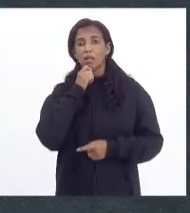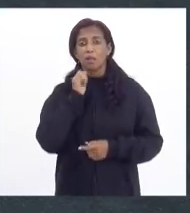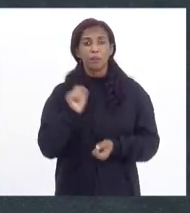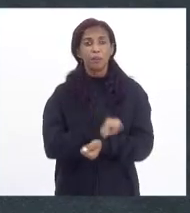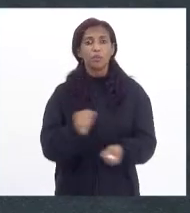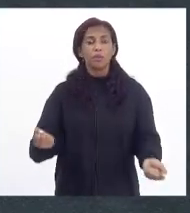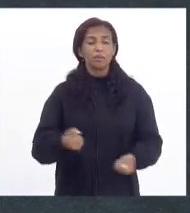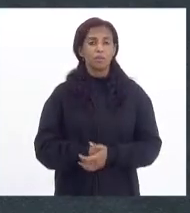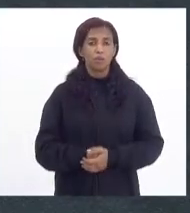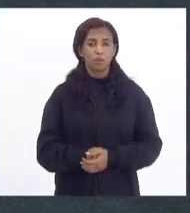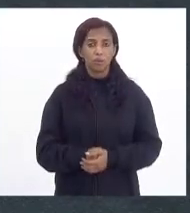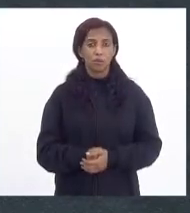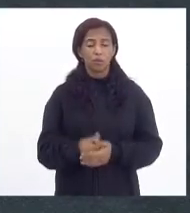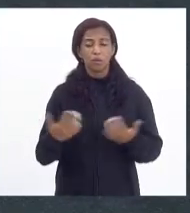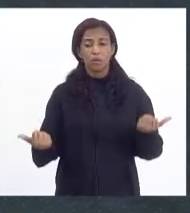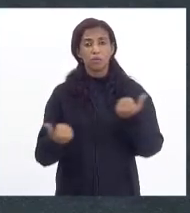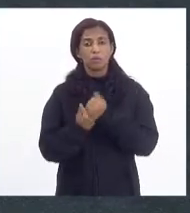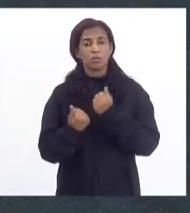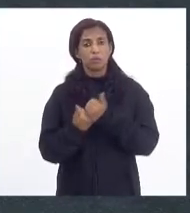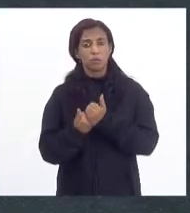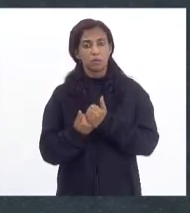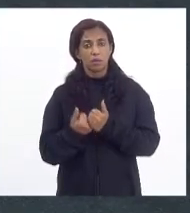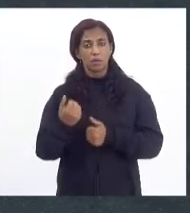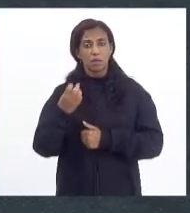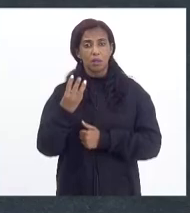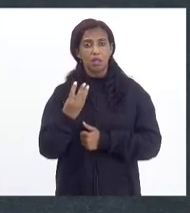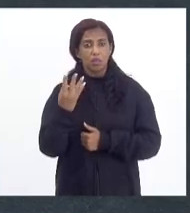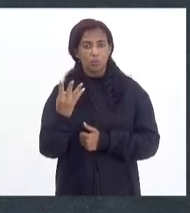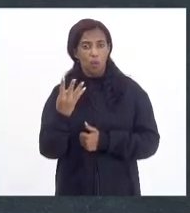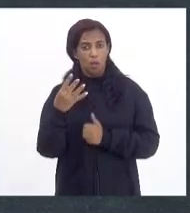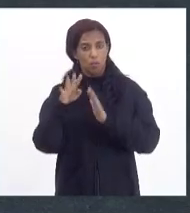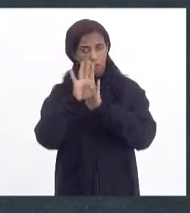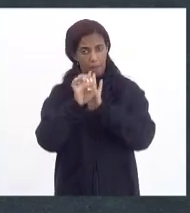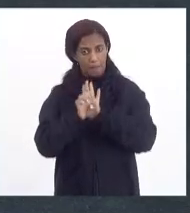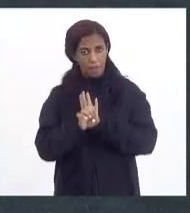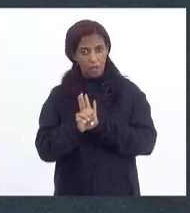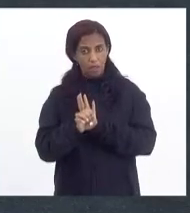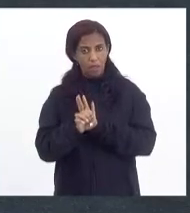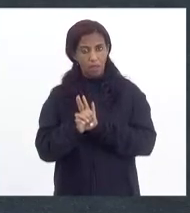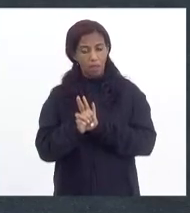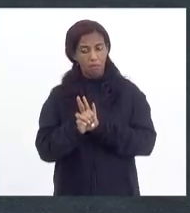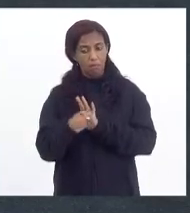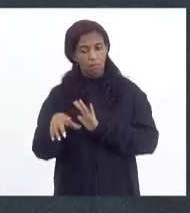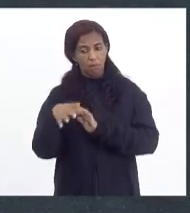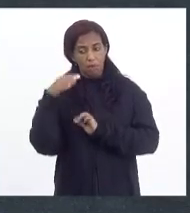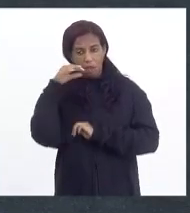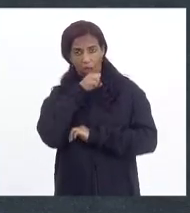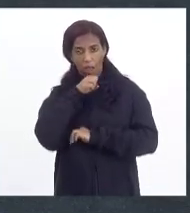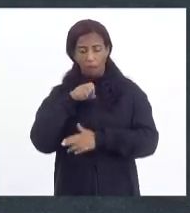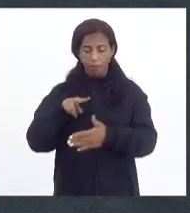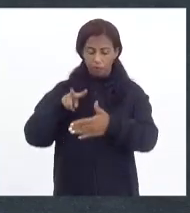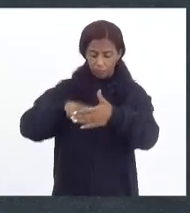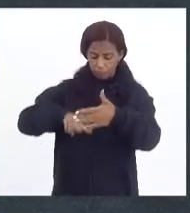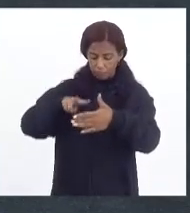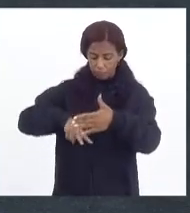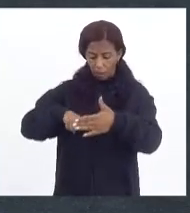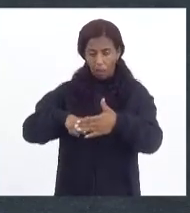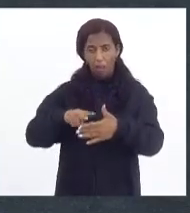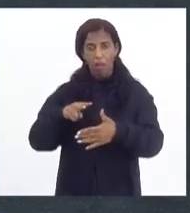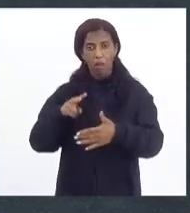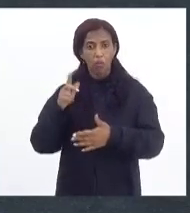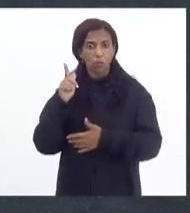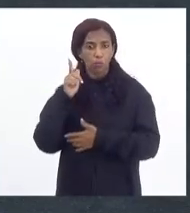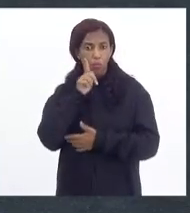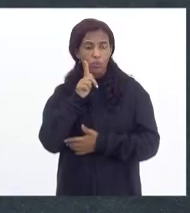impossível. Quando é um substitutivo que é de três, quatro emendas, a gente rapidamente vê as emendas, enfim, e